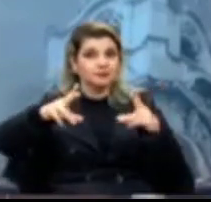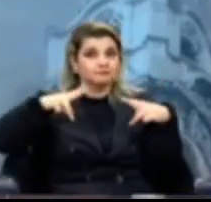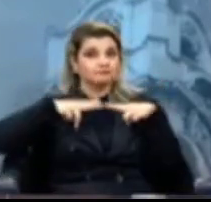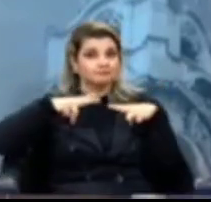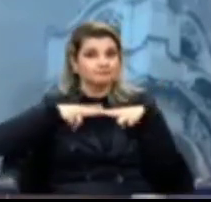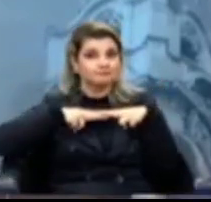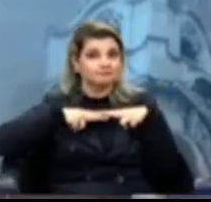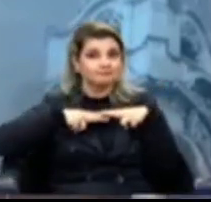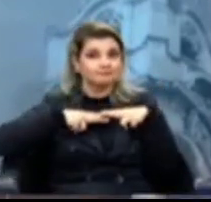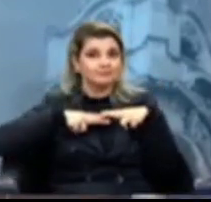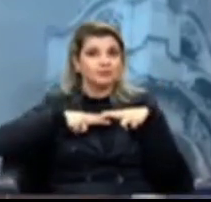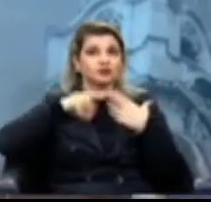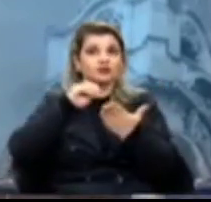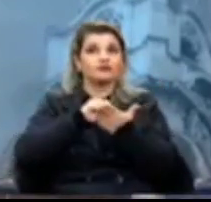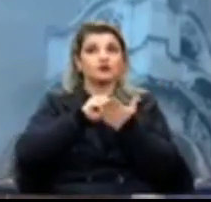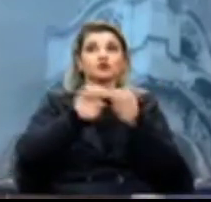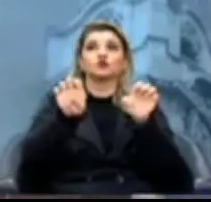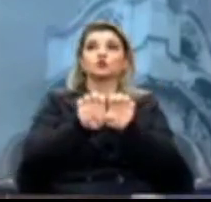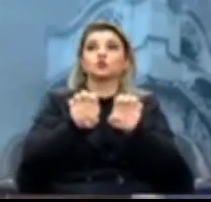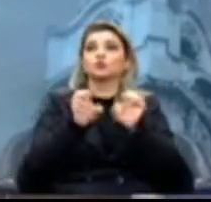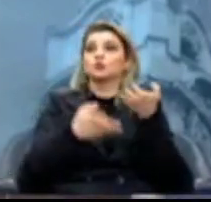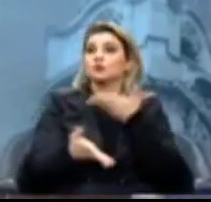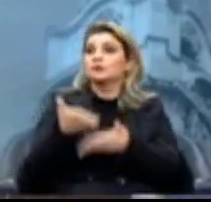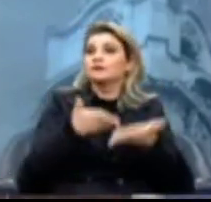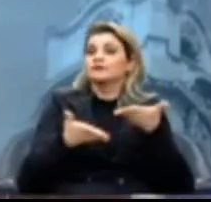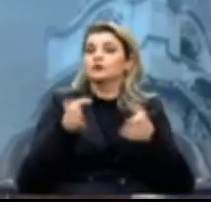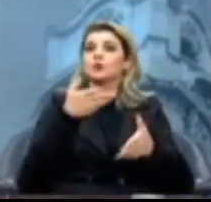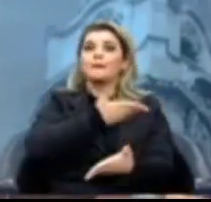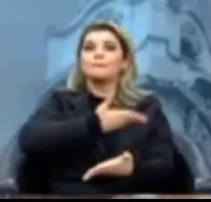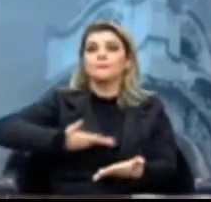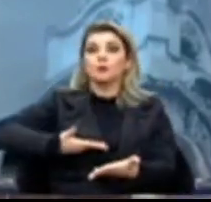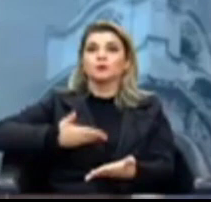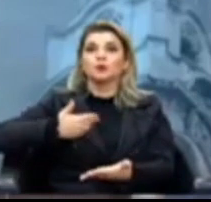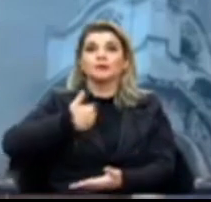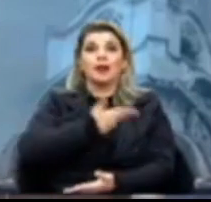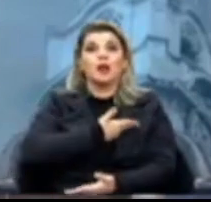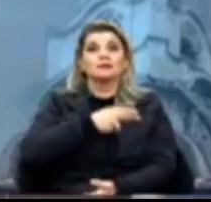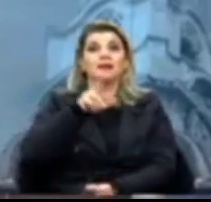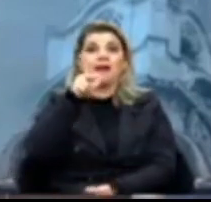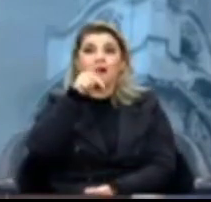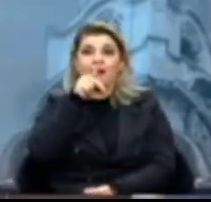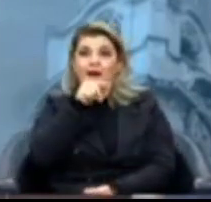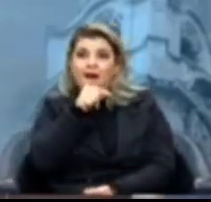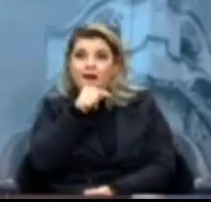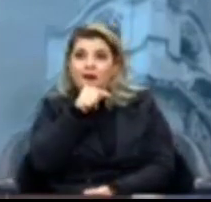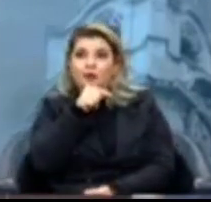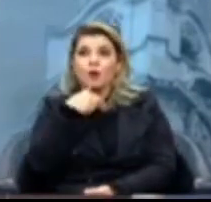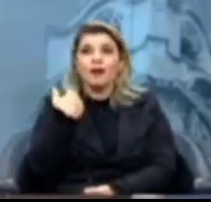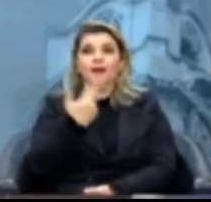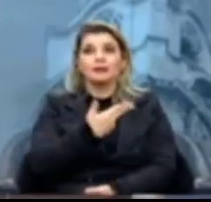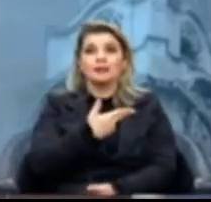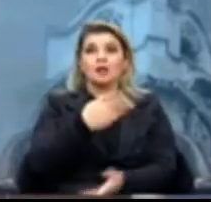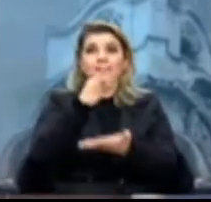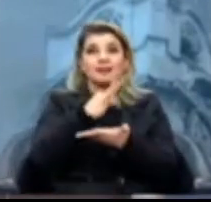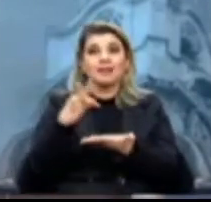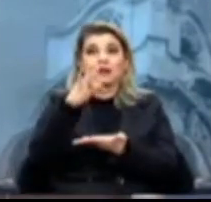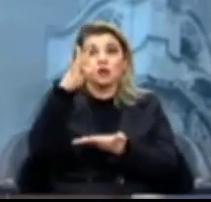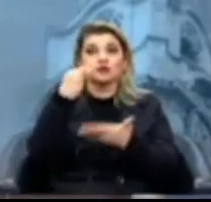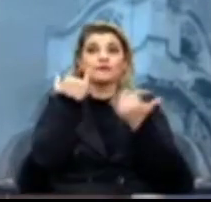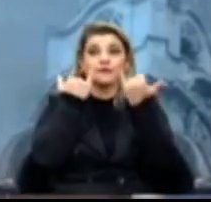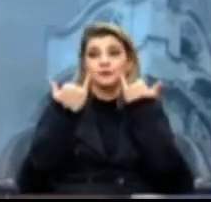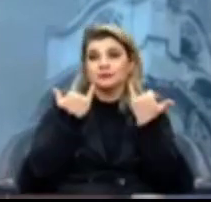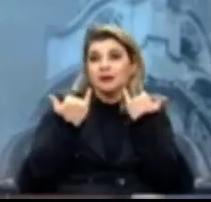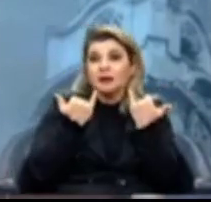desestruturação do serviço público, da nossa água, da nossa tecnologia da informação,